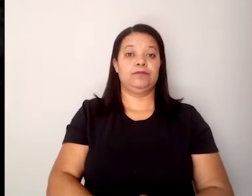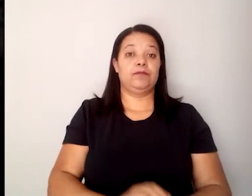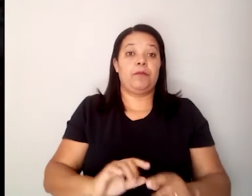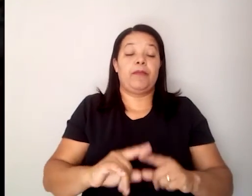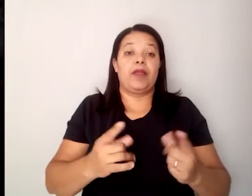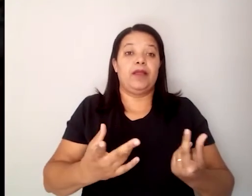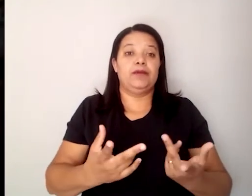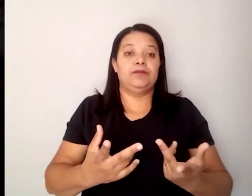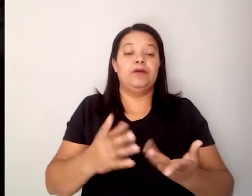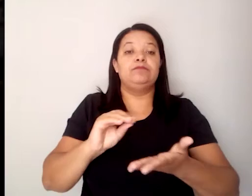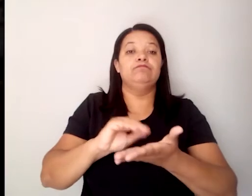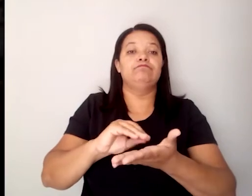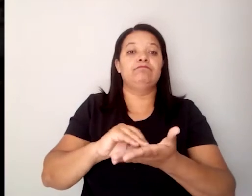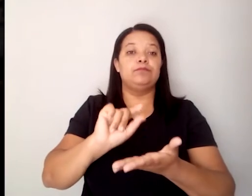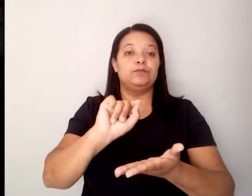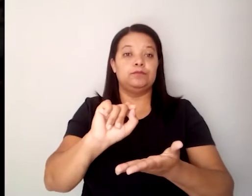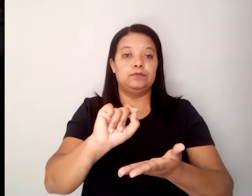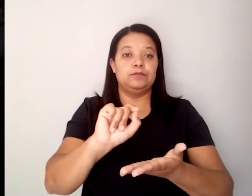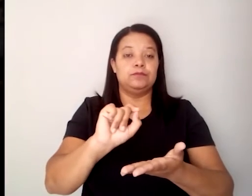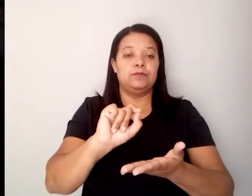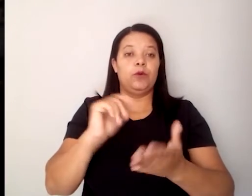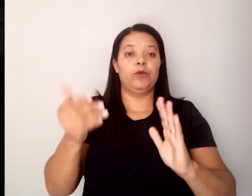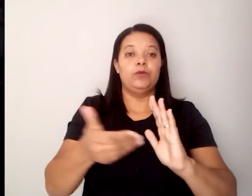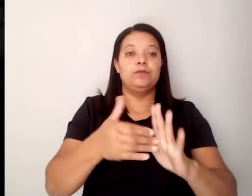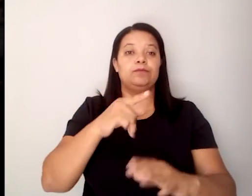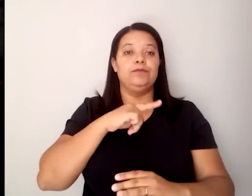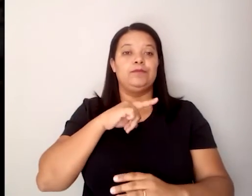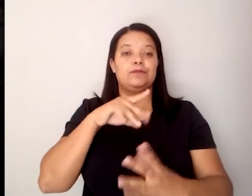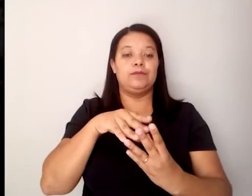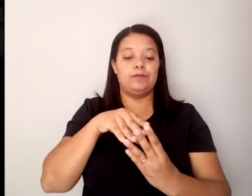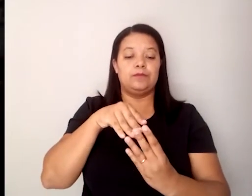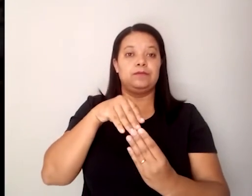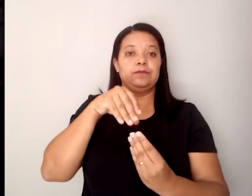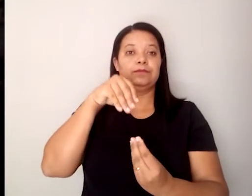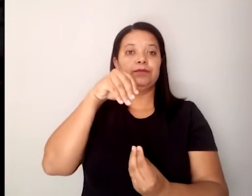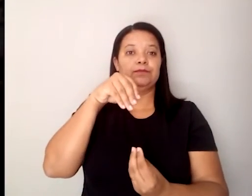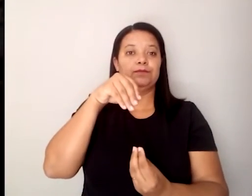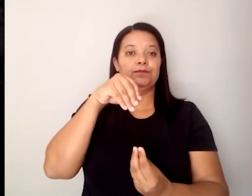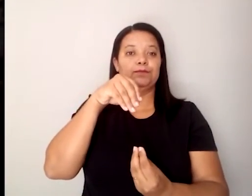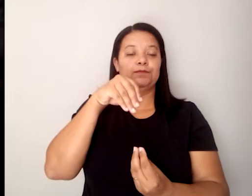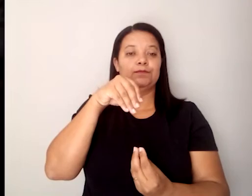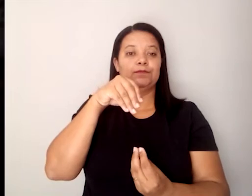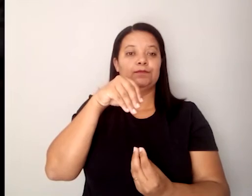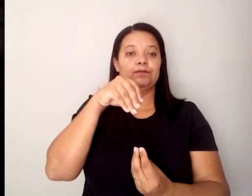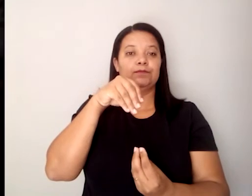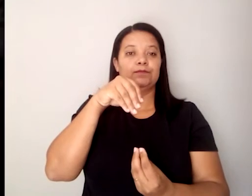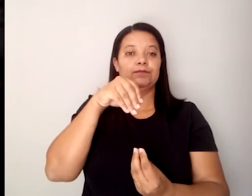Mas, no entanto, tudo tem espírito. E os espíritos, quer dizer,